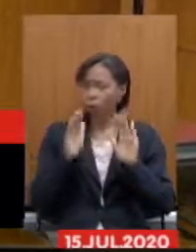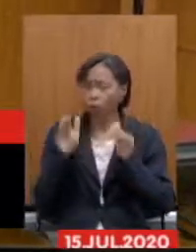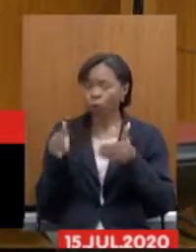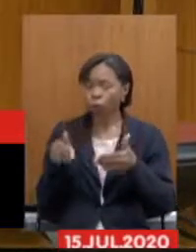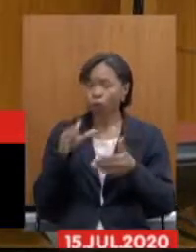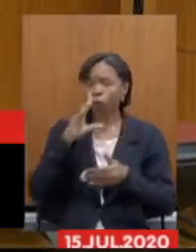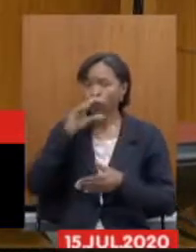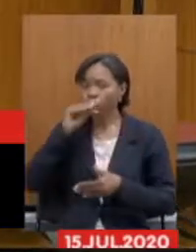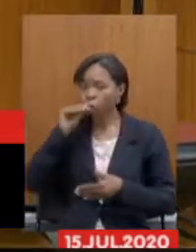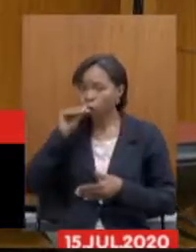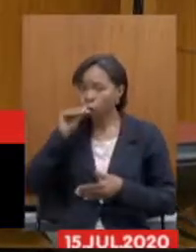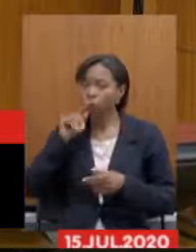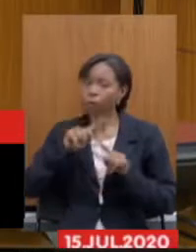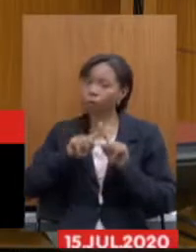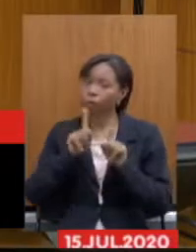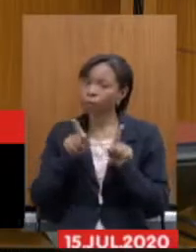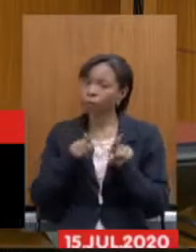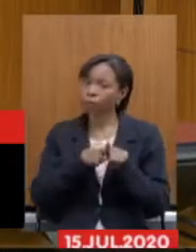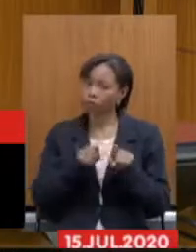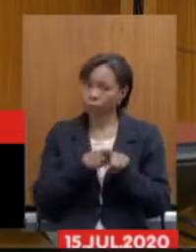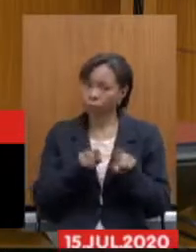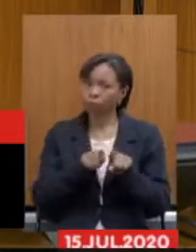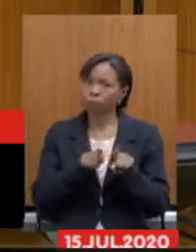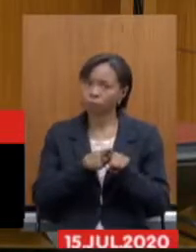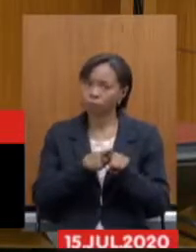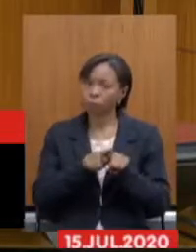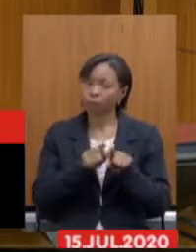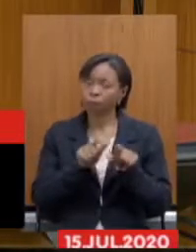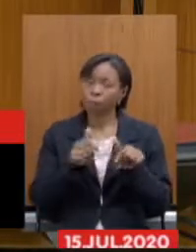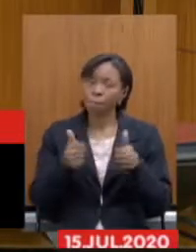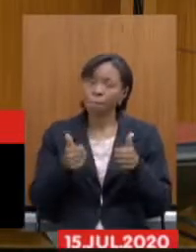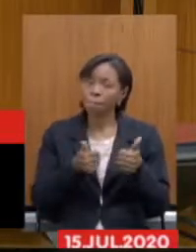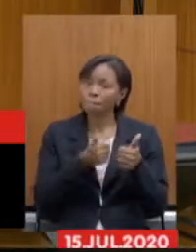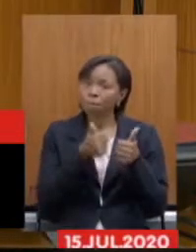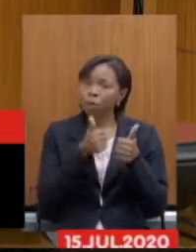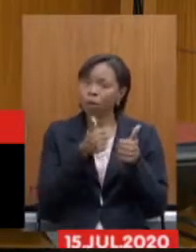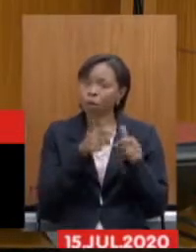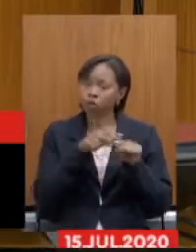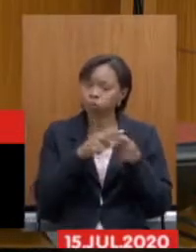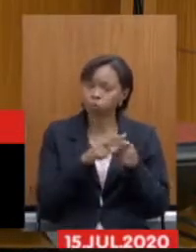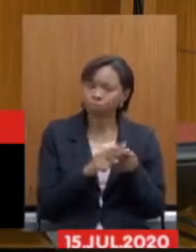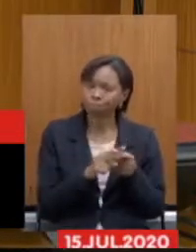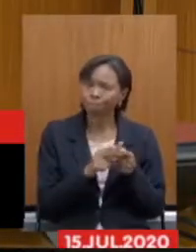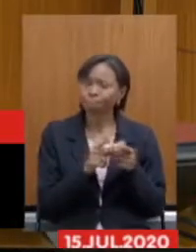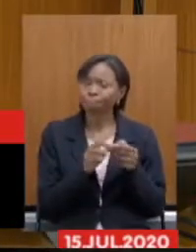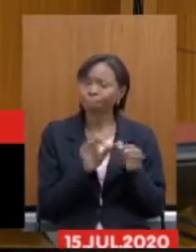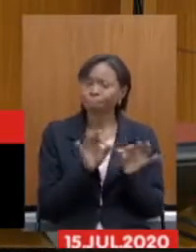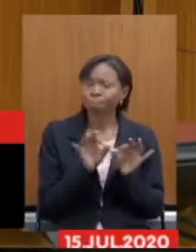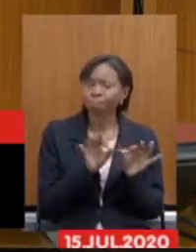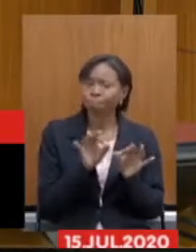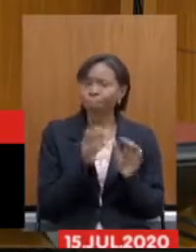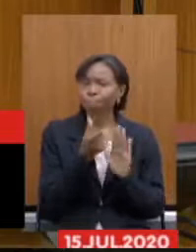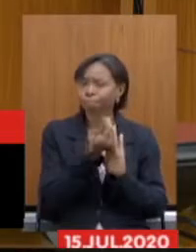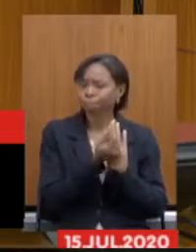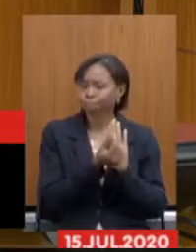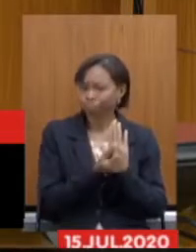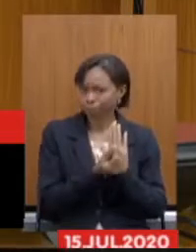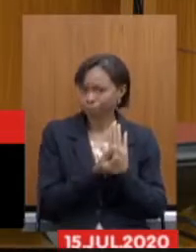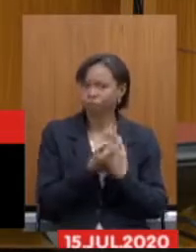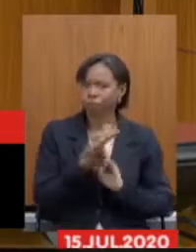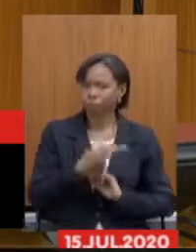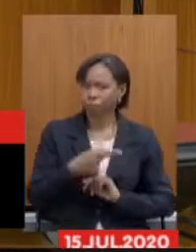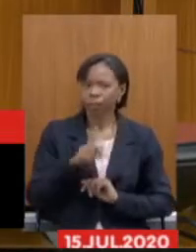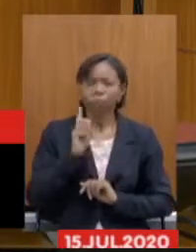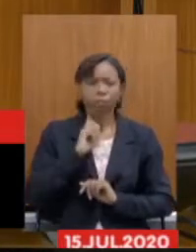também que seja necessário para uma melhor adequação das finanças do nosso Estado. Daí a nossa presença